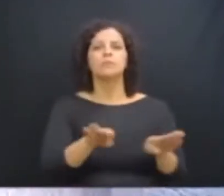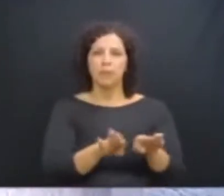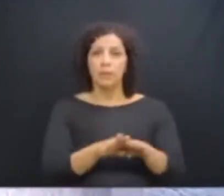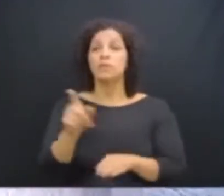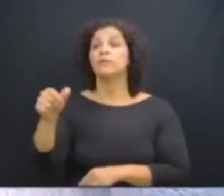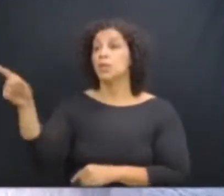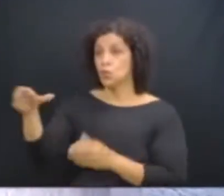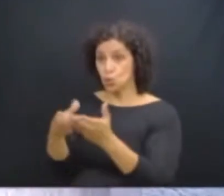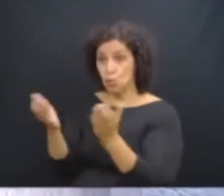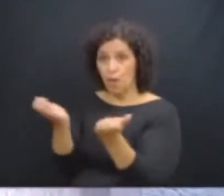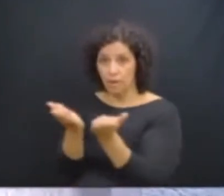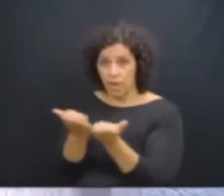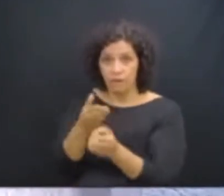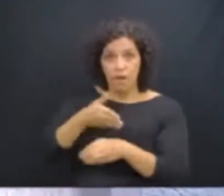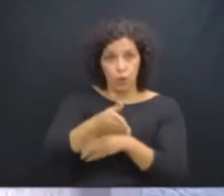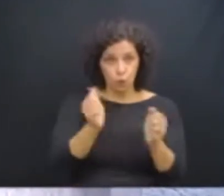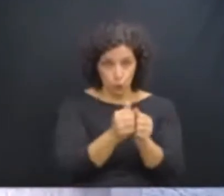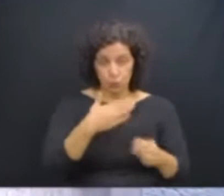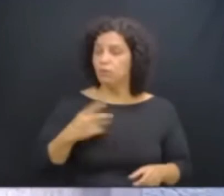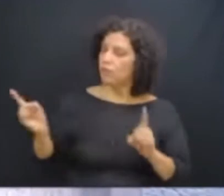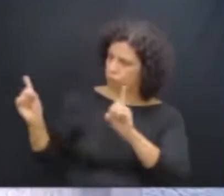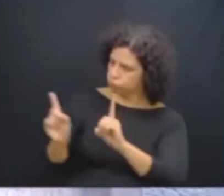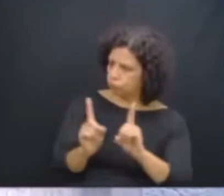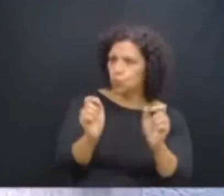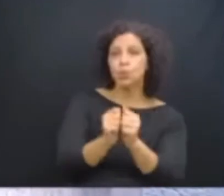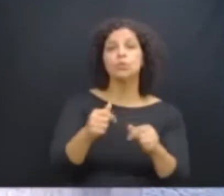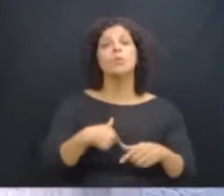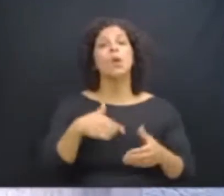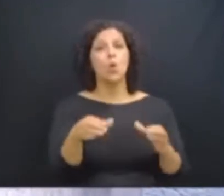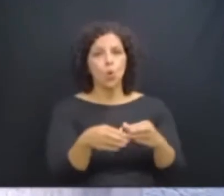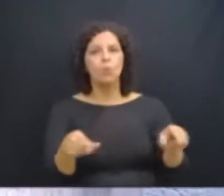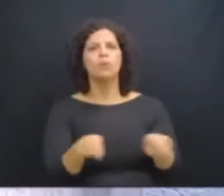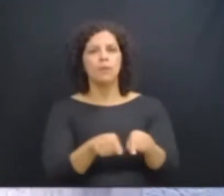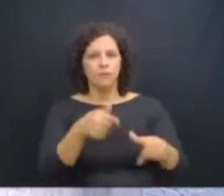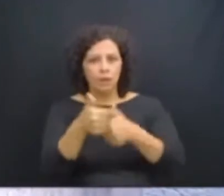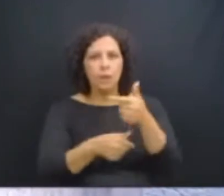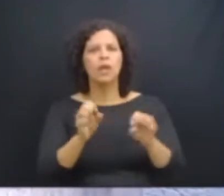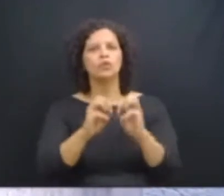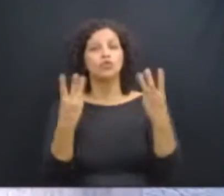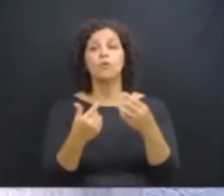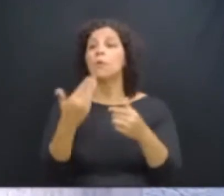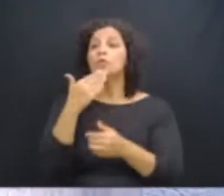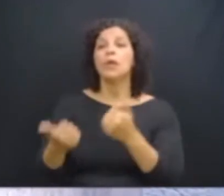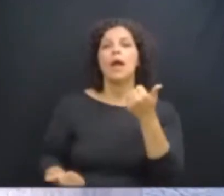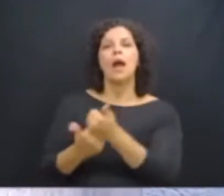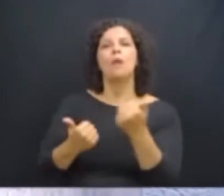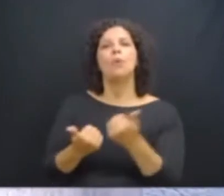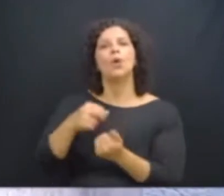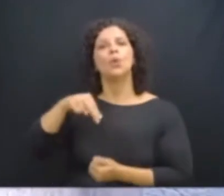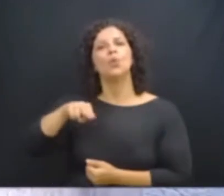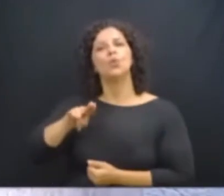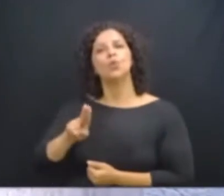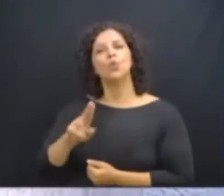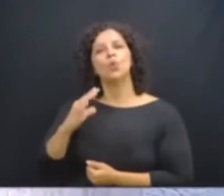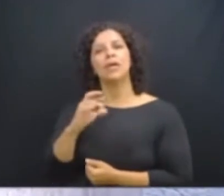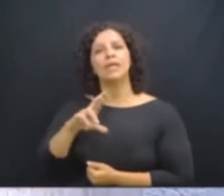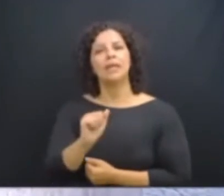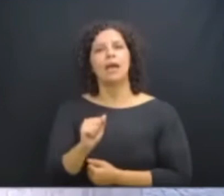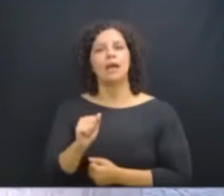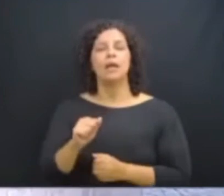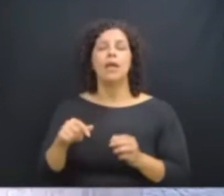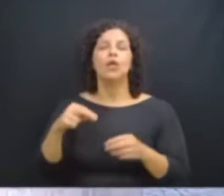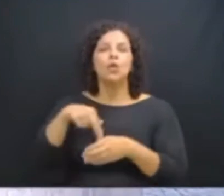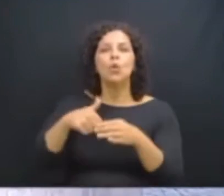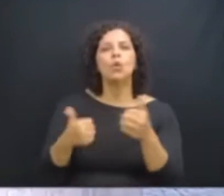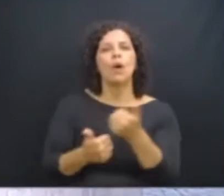se quiserem estar presentes no evento, eu estarei presente junto com a minha equipe, e vou pedir apoio do NUCRIA, Núclea Proteção a Criança e Adolescente.